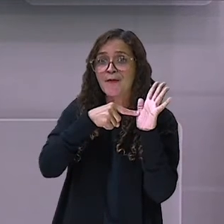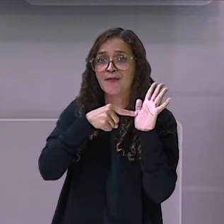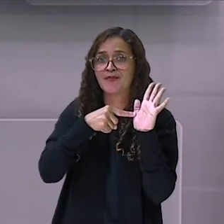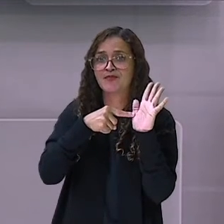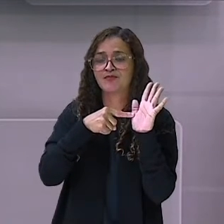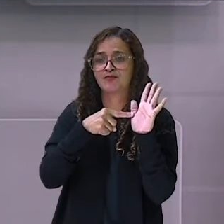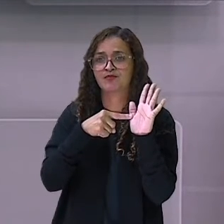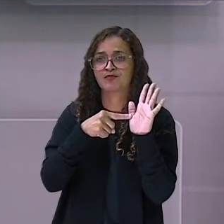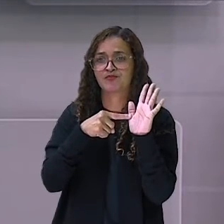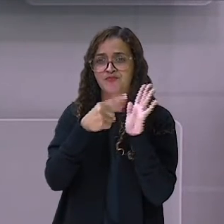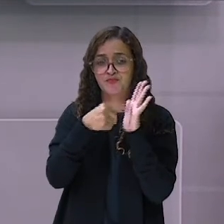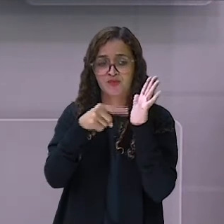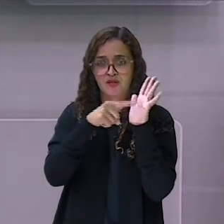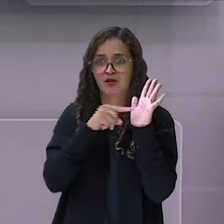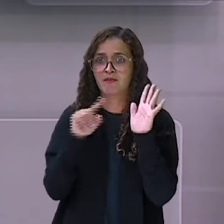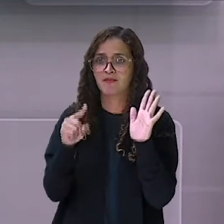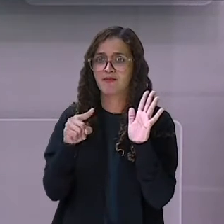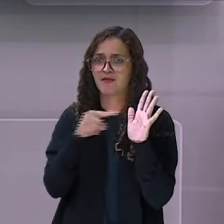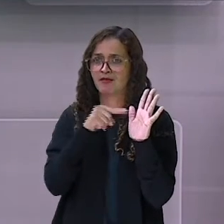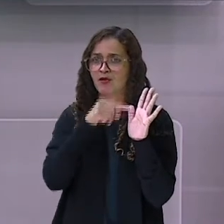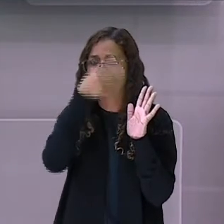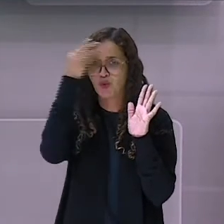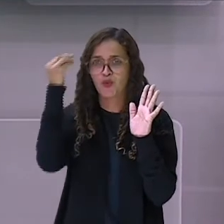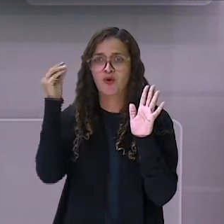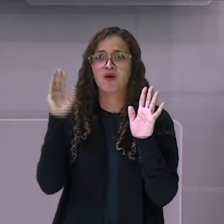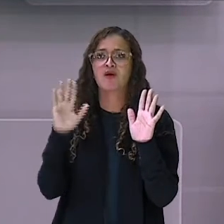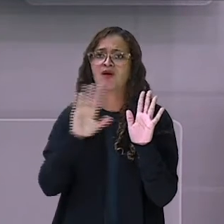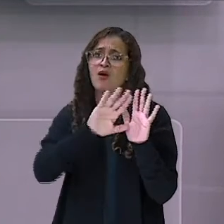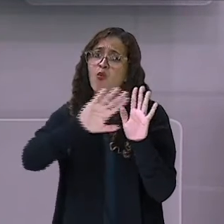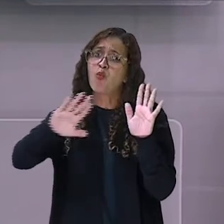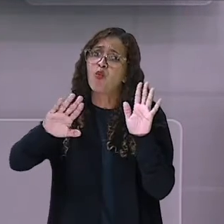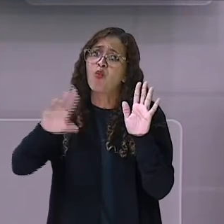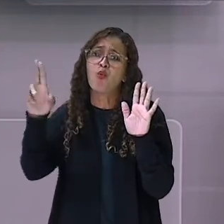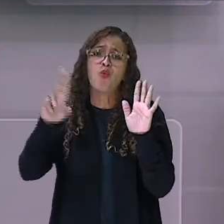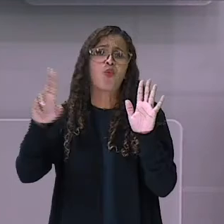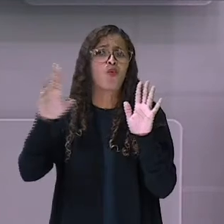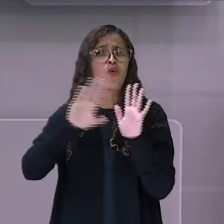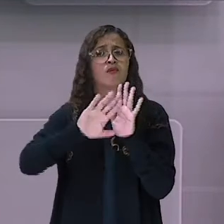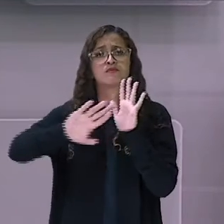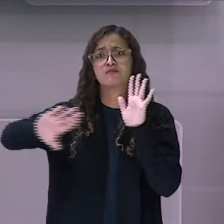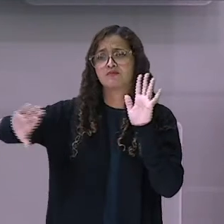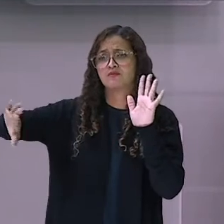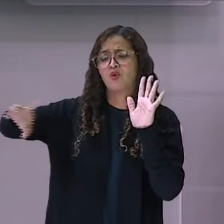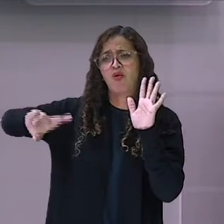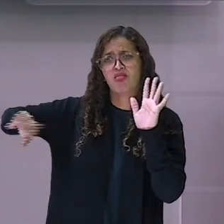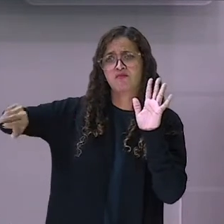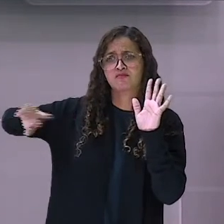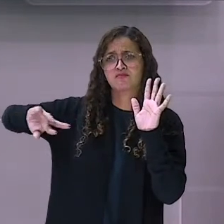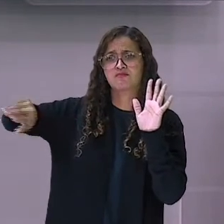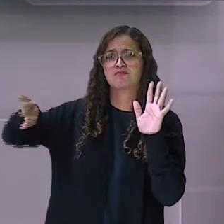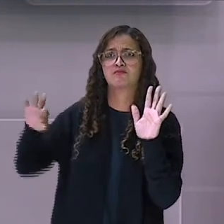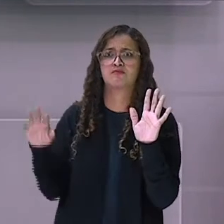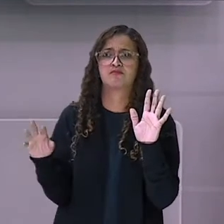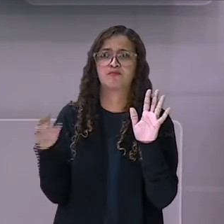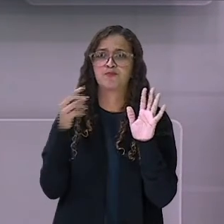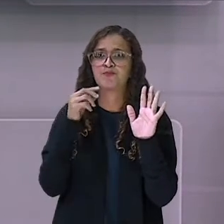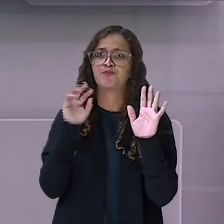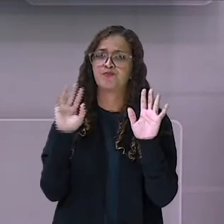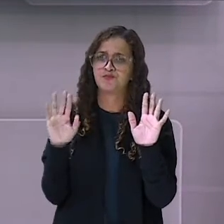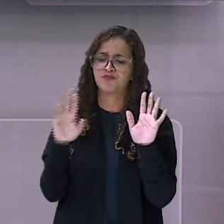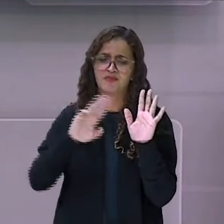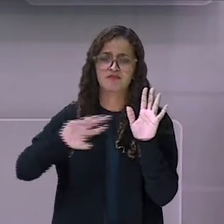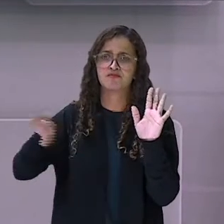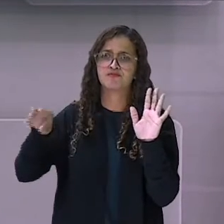a sílaba rá. Nós não vamos usar a sílaba rá. Não